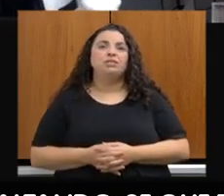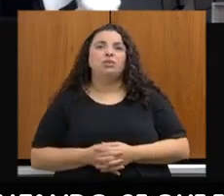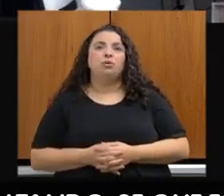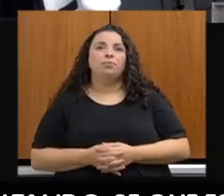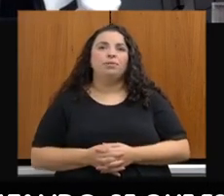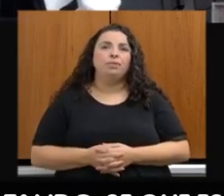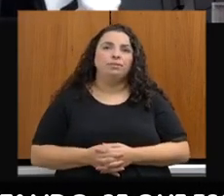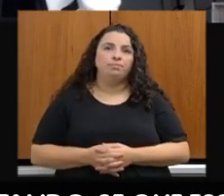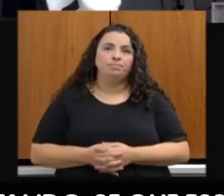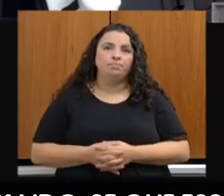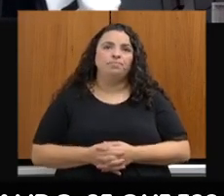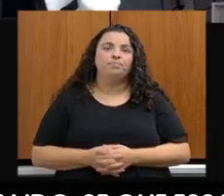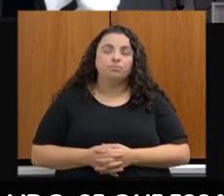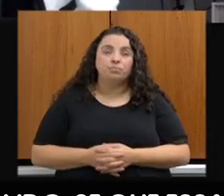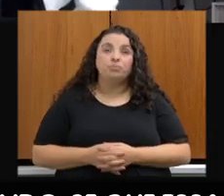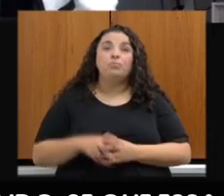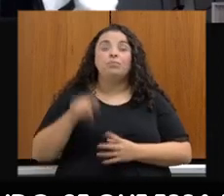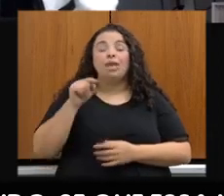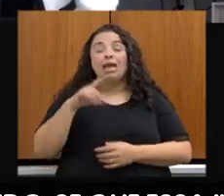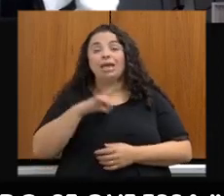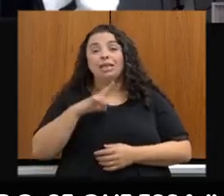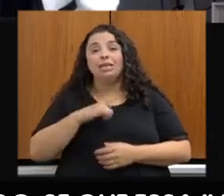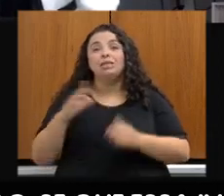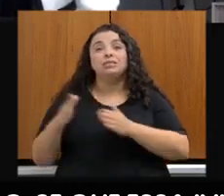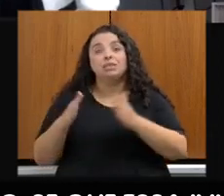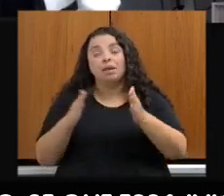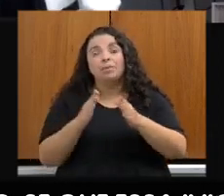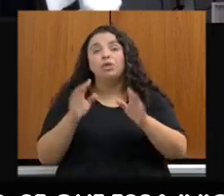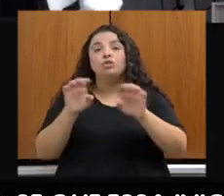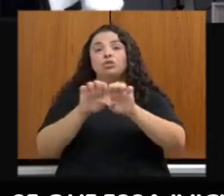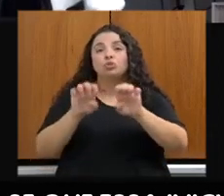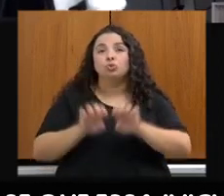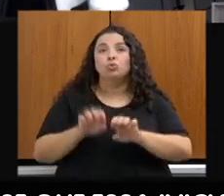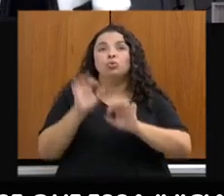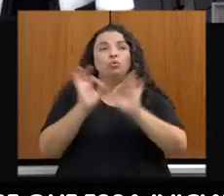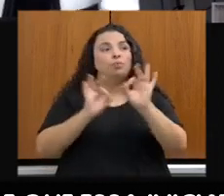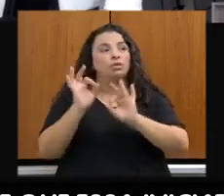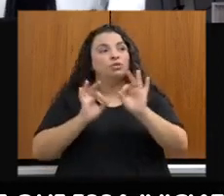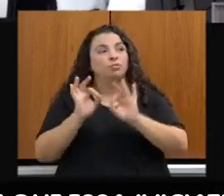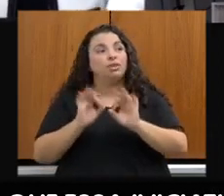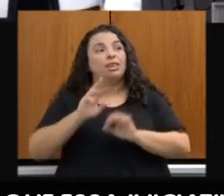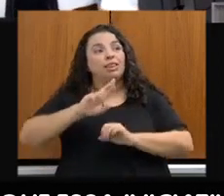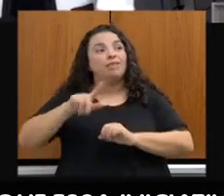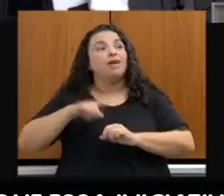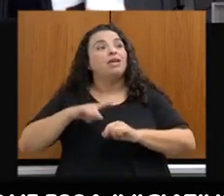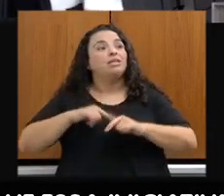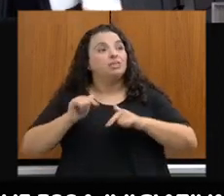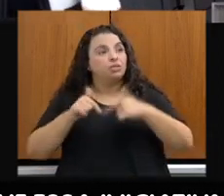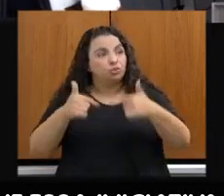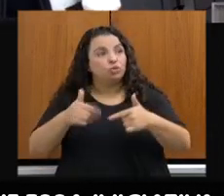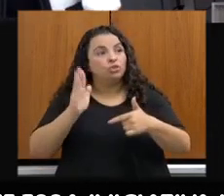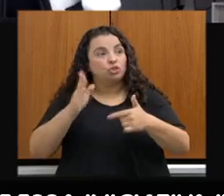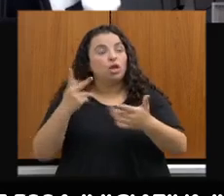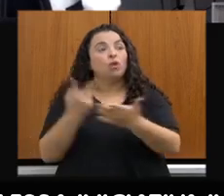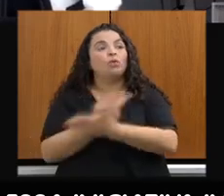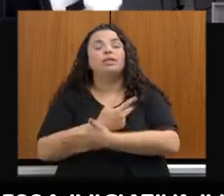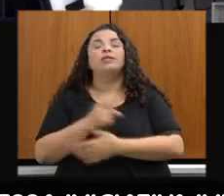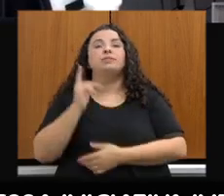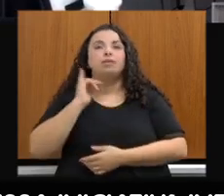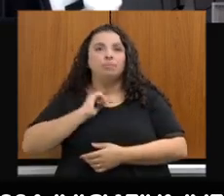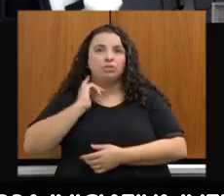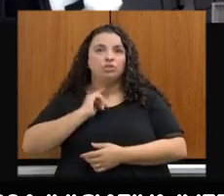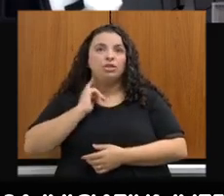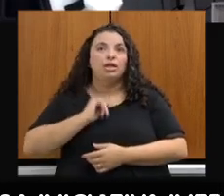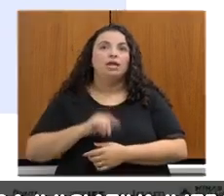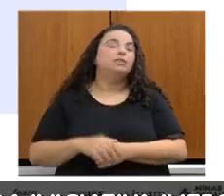Mas, mesmo com esse caminho de construção, de atualização do planejamento, diversas ações já estão em curso no Estado de Minas Gerais, pensando